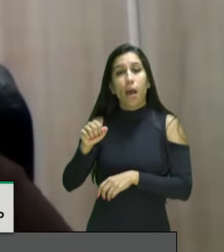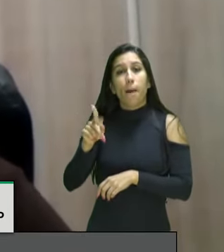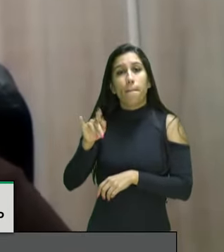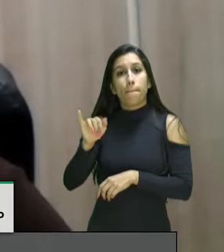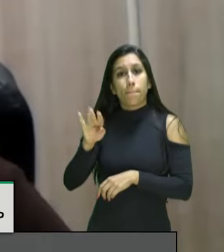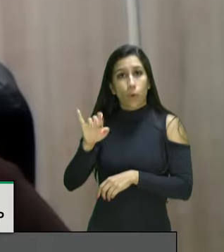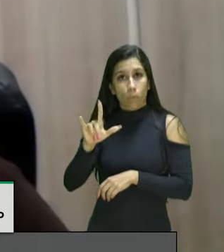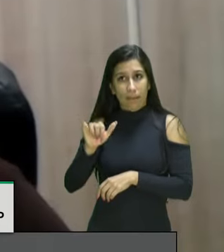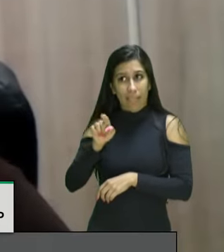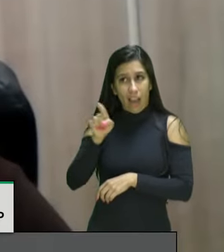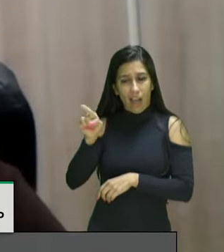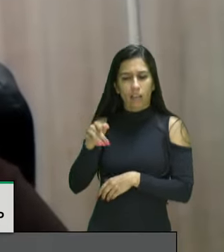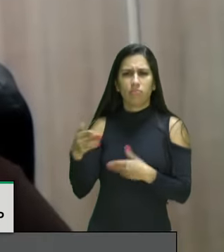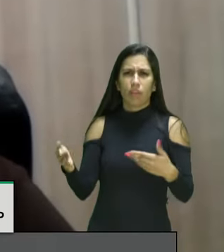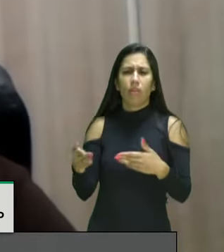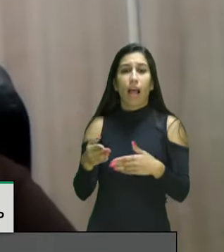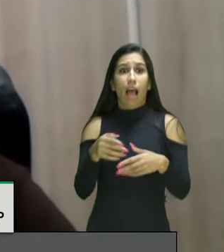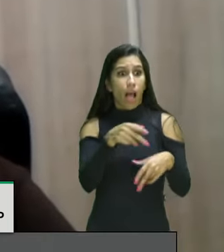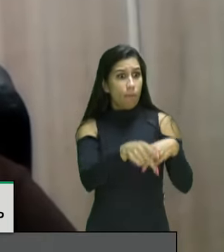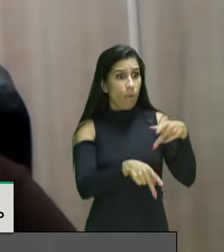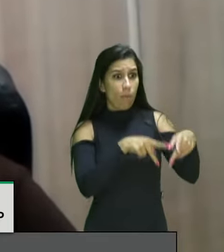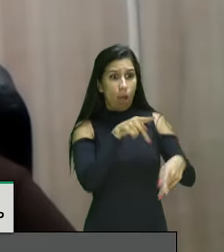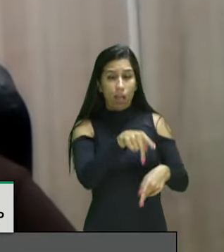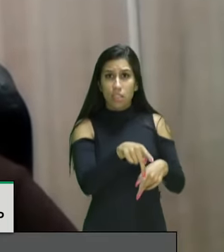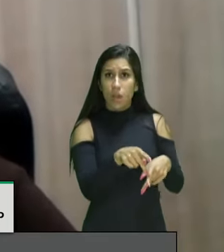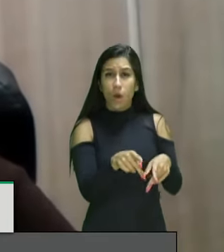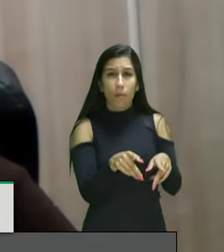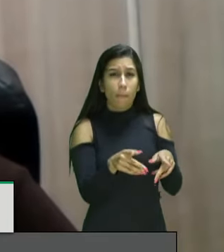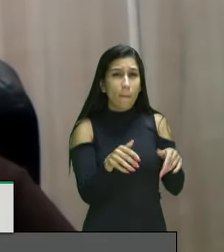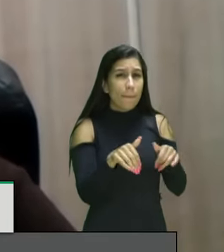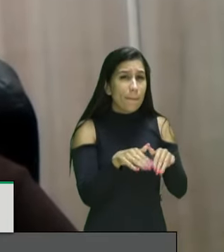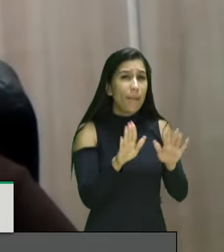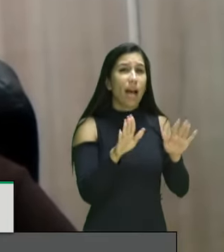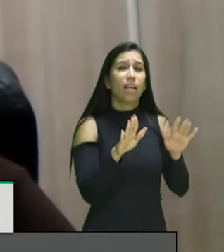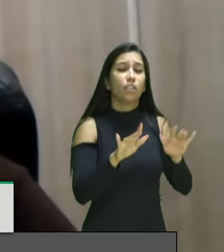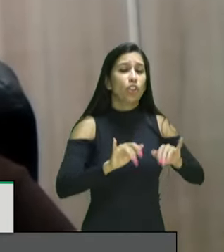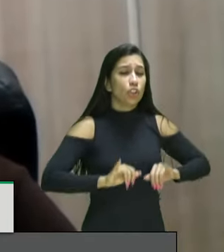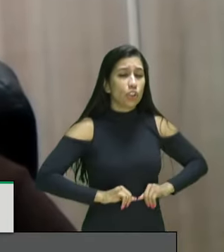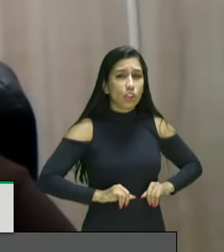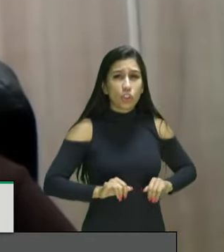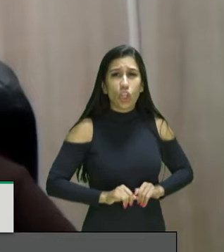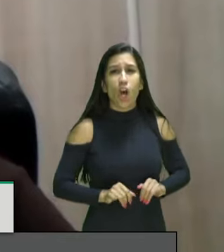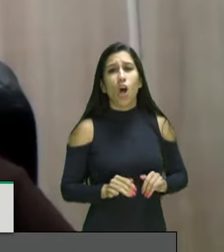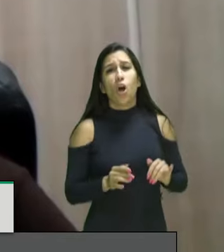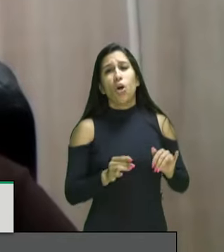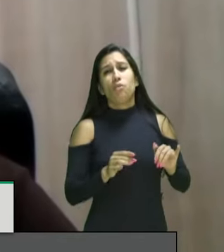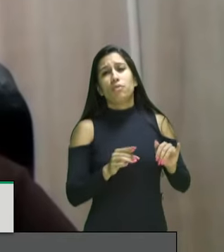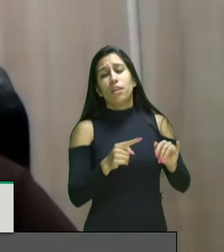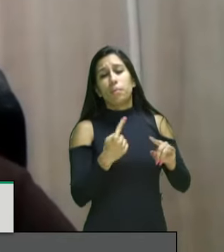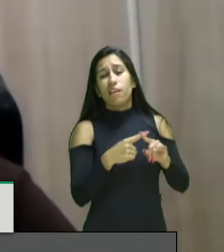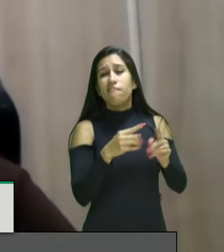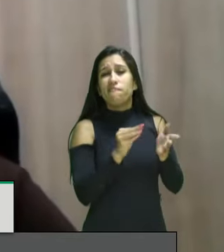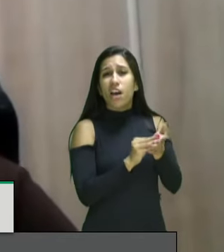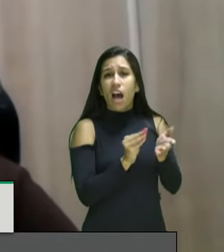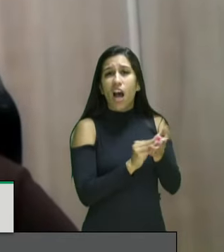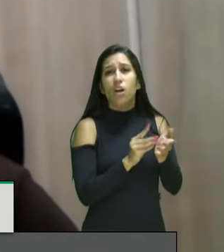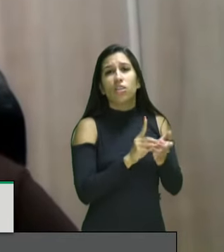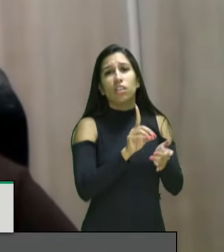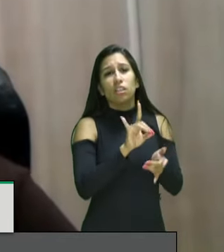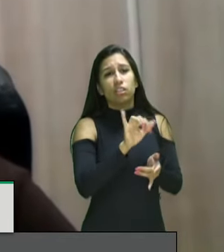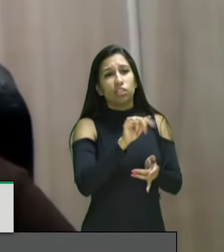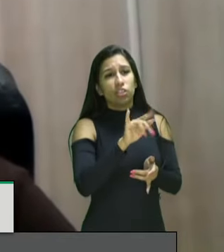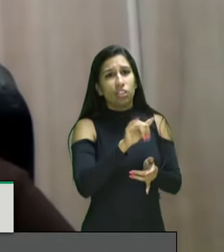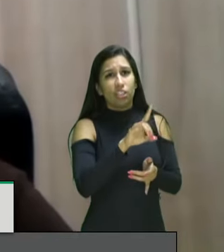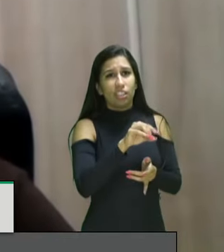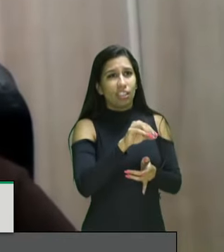população vulnerável da população mais atingida pela ausência de dignidade pela ausência de entrega dos